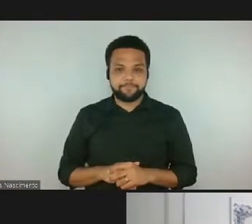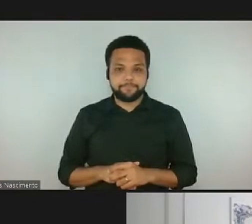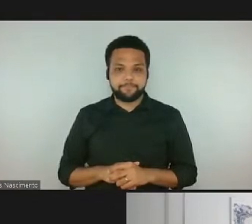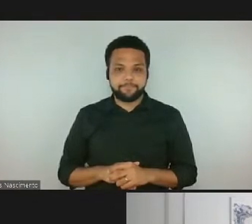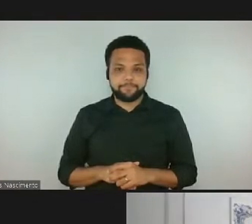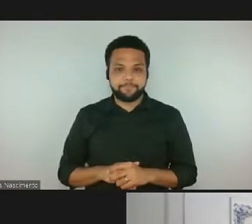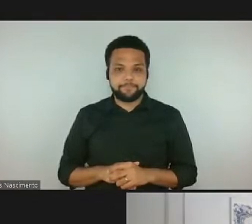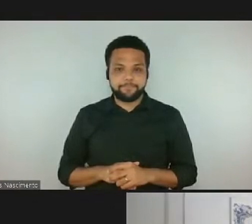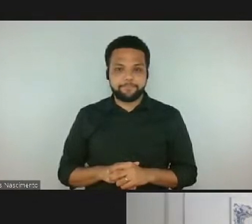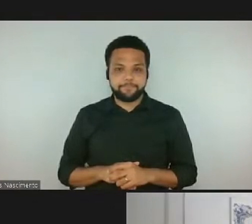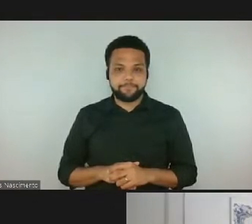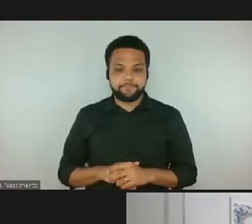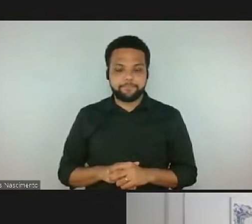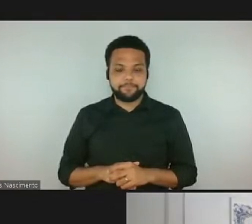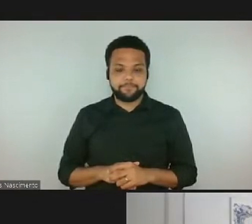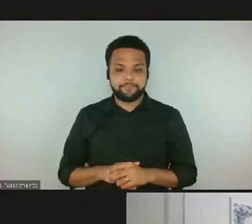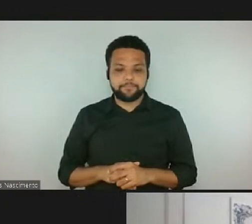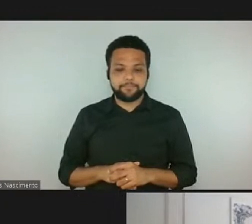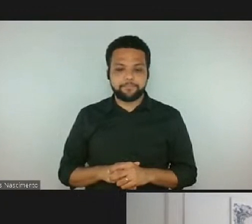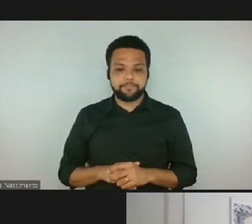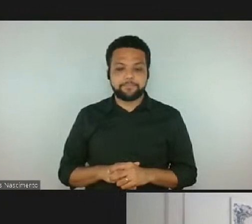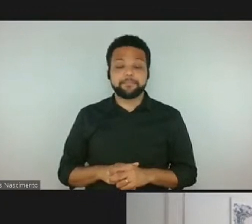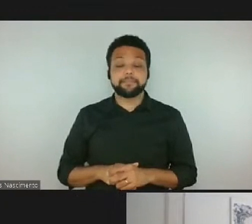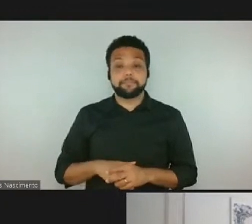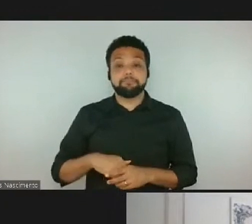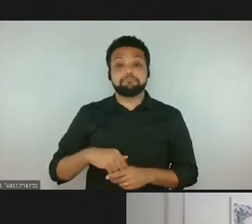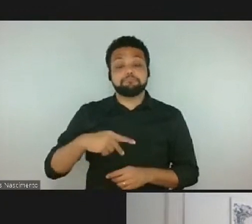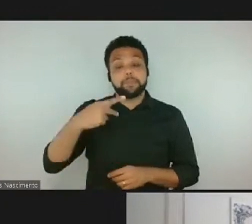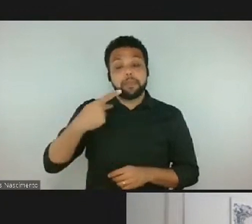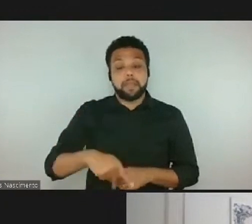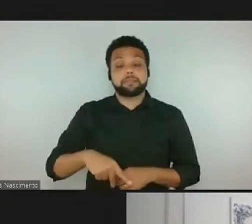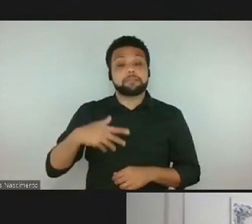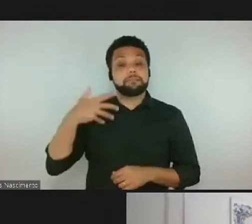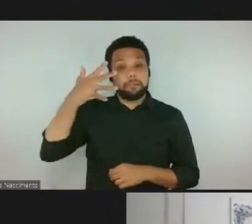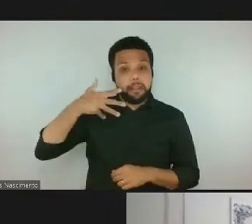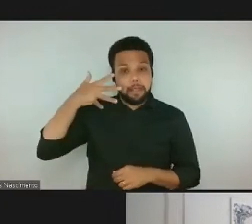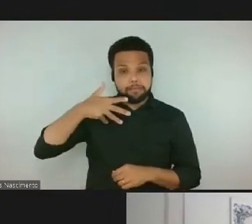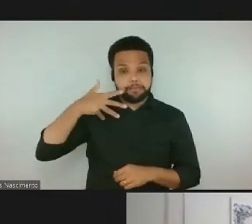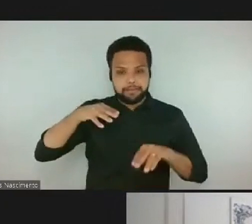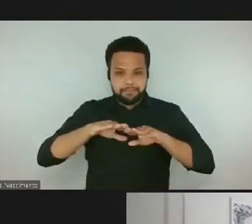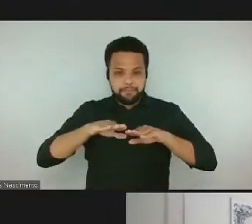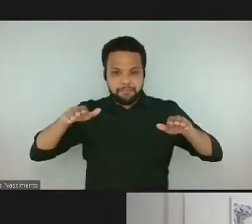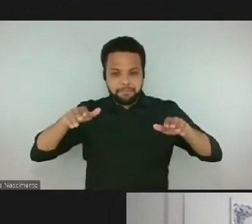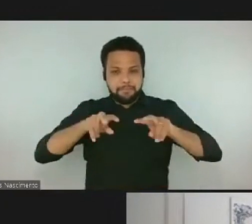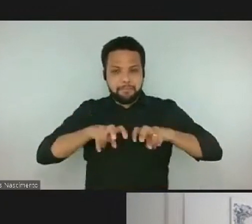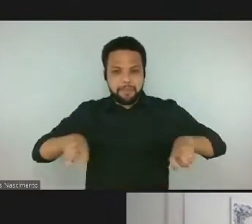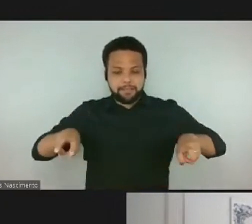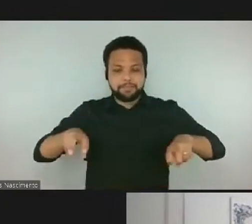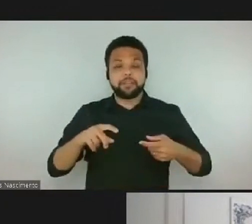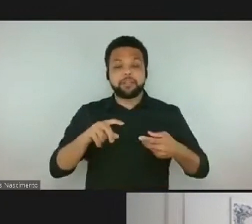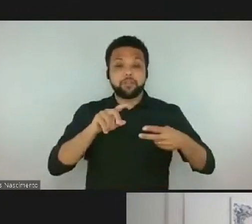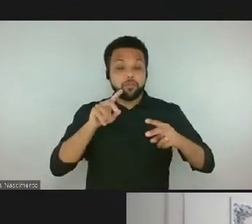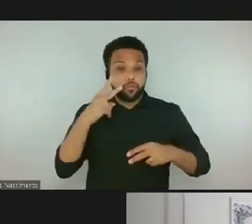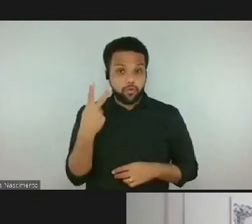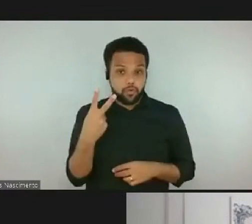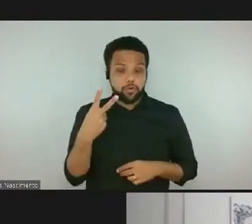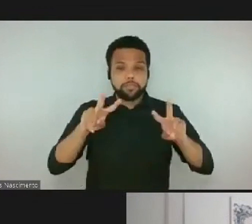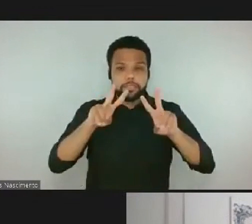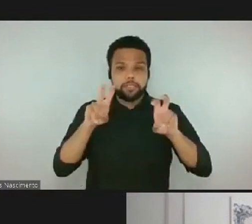Essa mesa é a mesa 2 do Educativo do MAC. Nós temos o prazer de receber aqui hoje